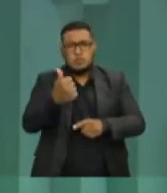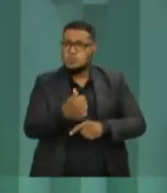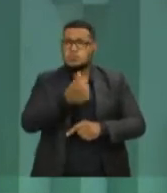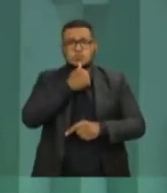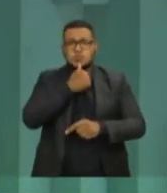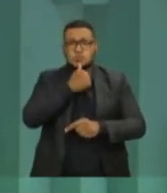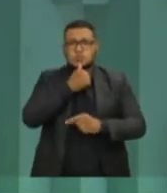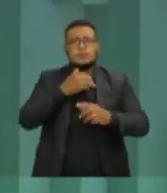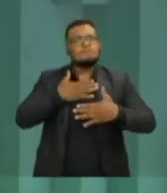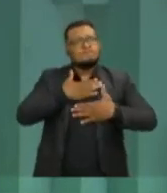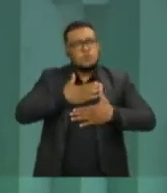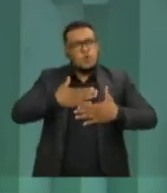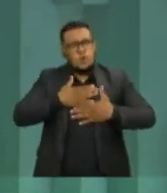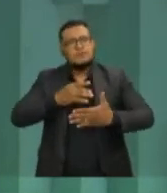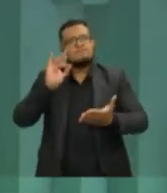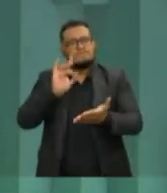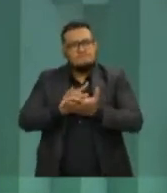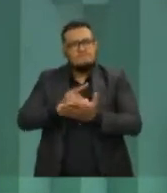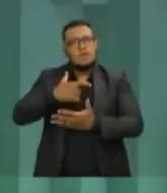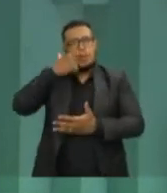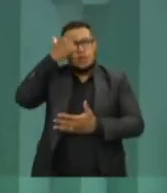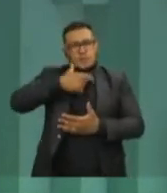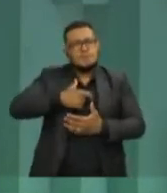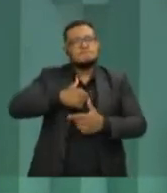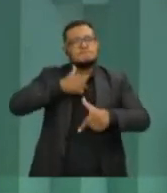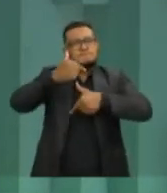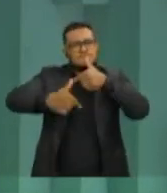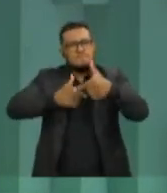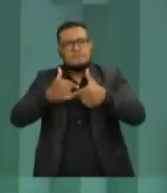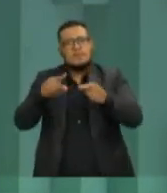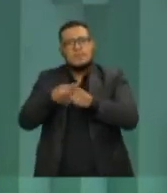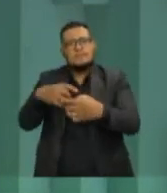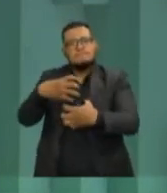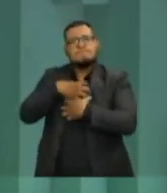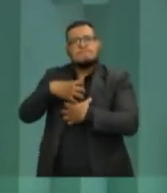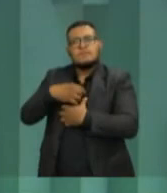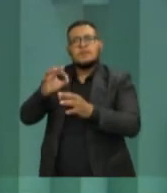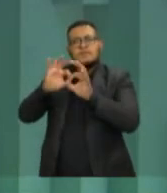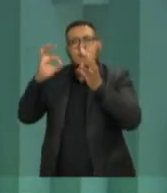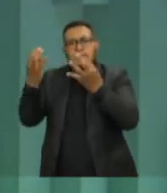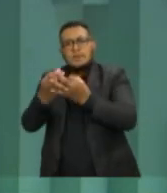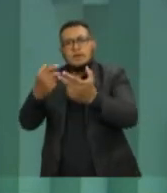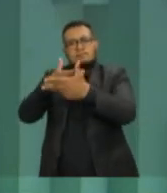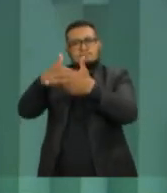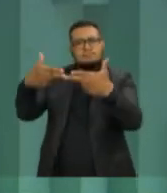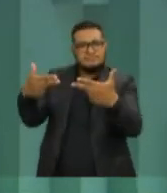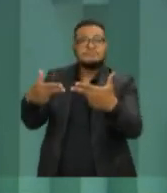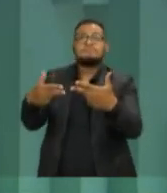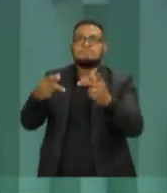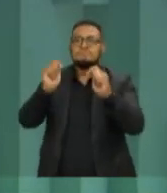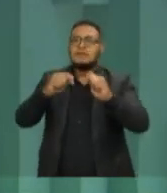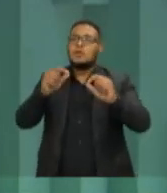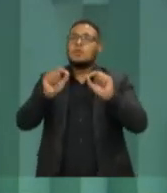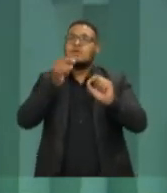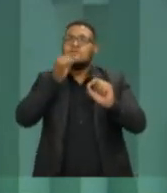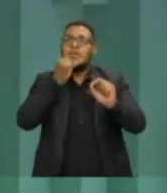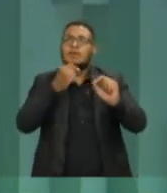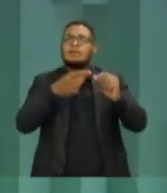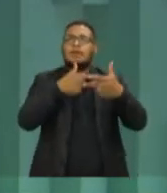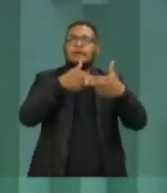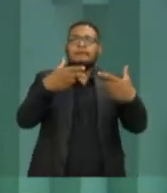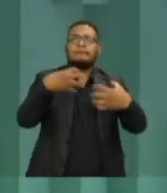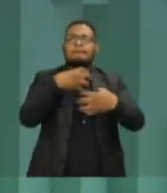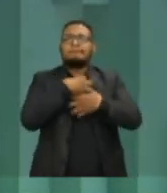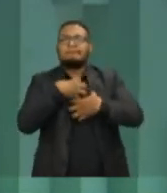que gosta do trabalho do João Cosi, que aprecia e gosta da sua família, da sua história, mas em função da questão partidária ainda não conseguiu